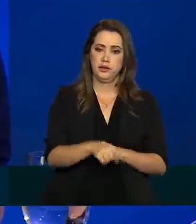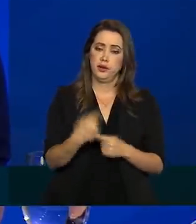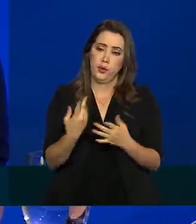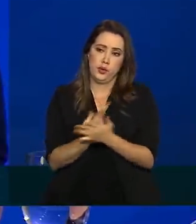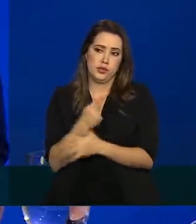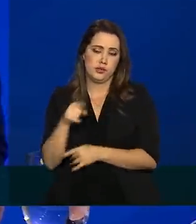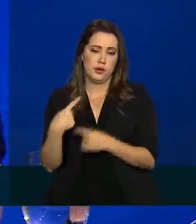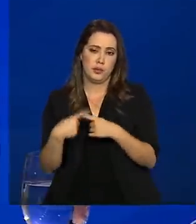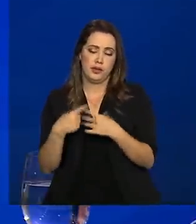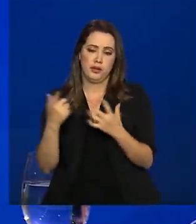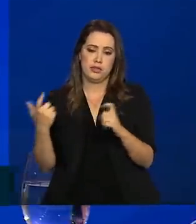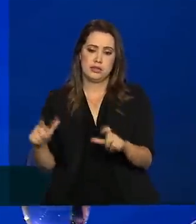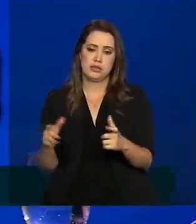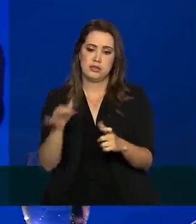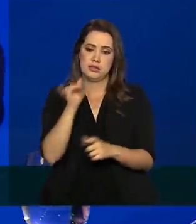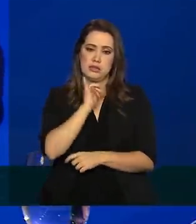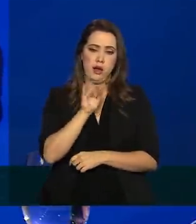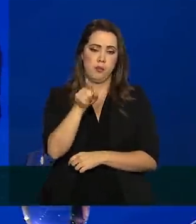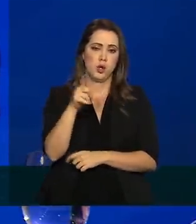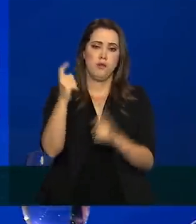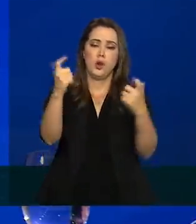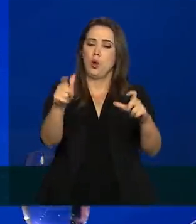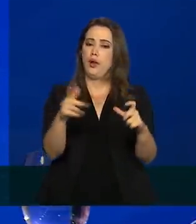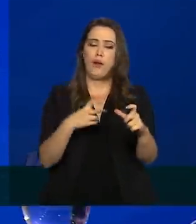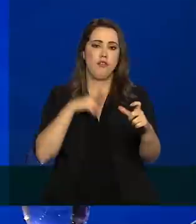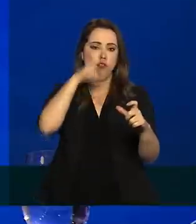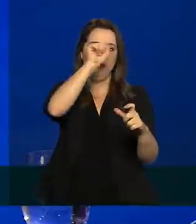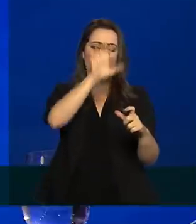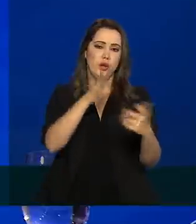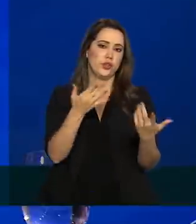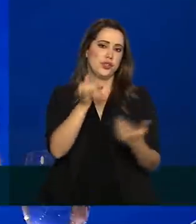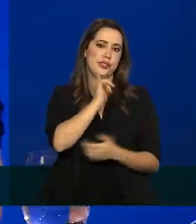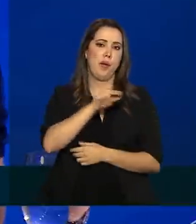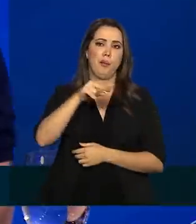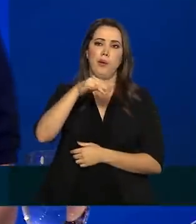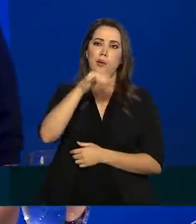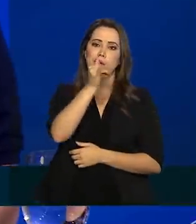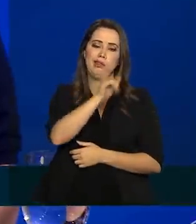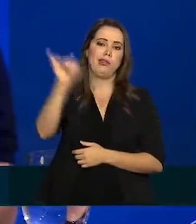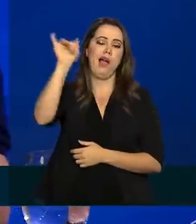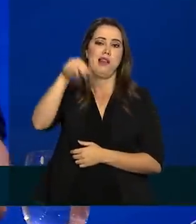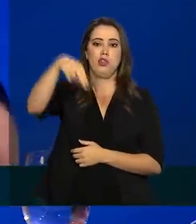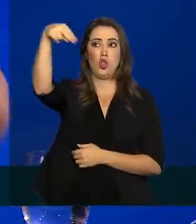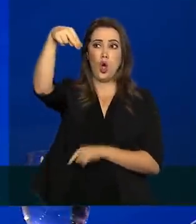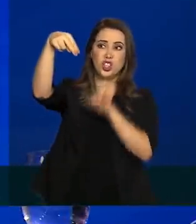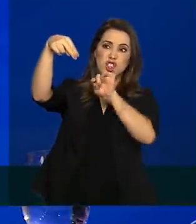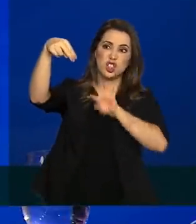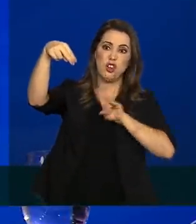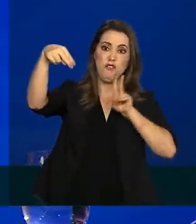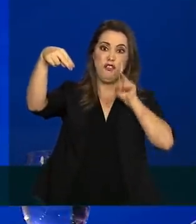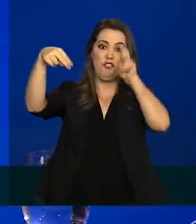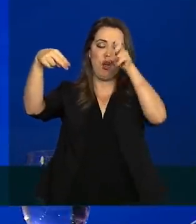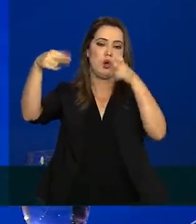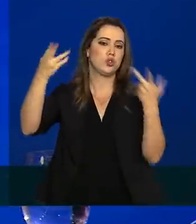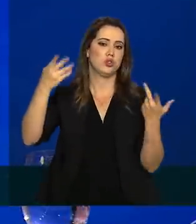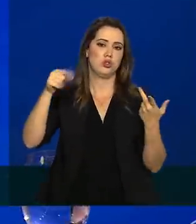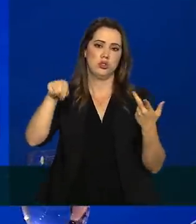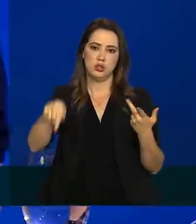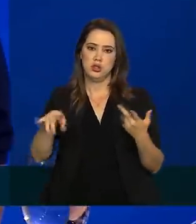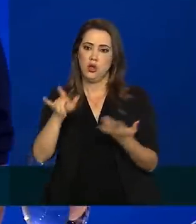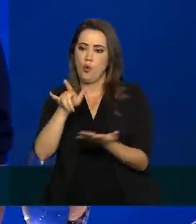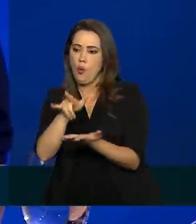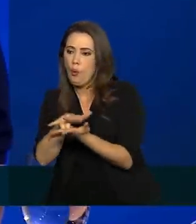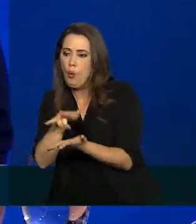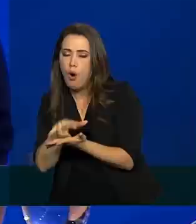Teve regiões onde a epidemia foi muito mais forte, o norte da Itália foi muito mais forte que o sul da Itália, a região de Wuhan foi muito mais